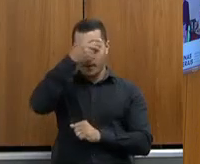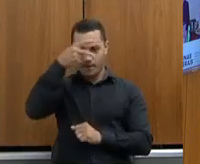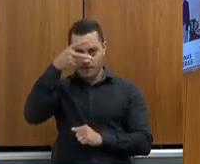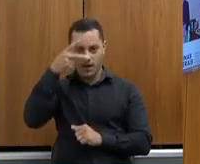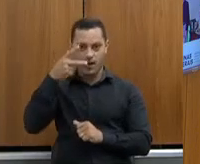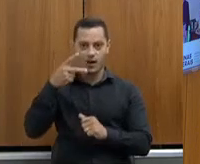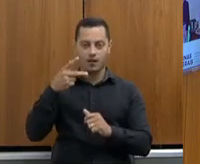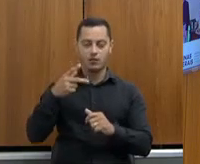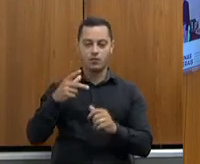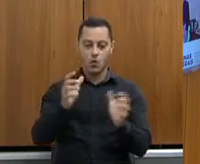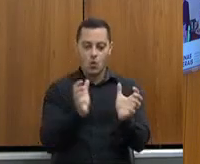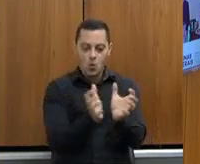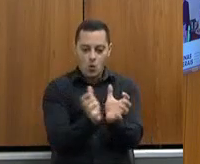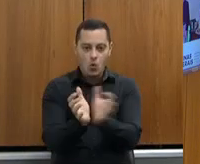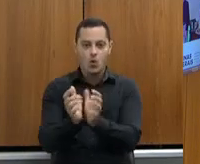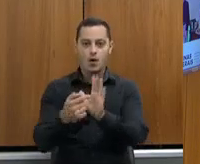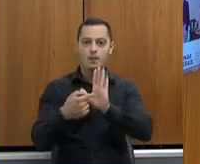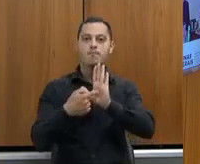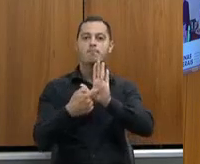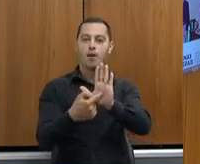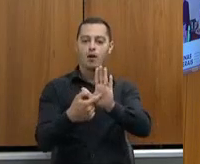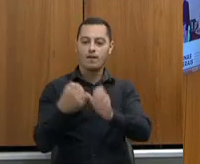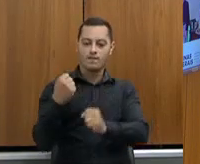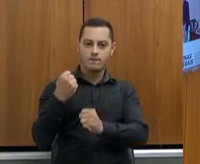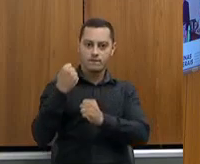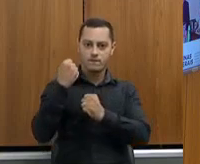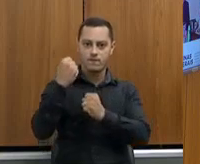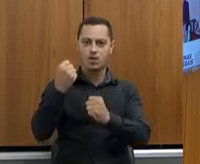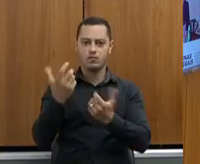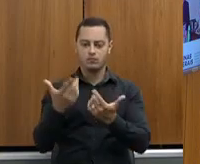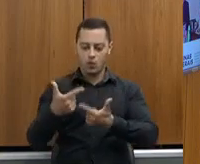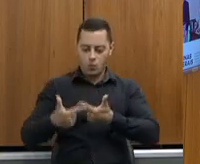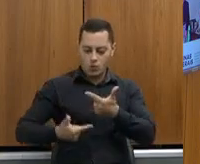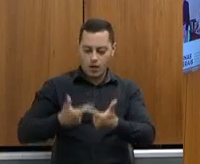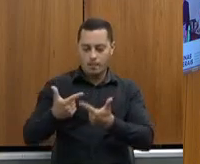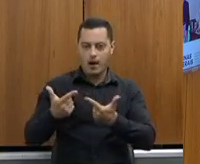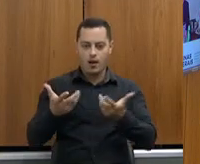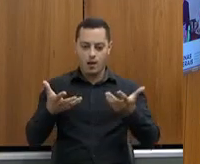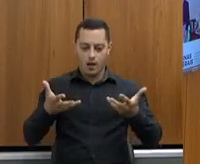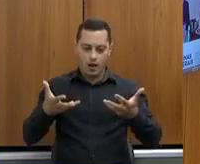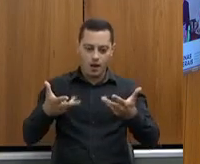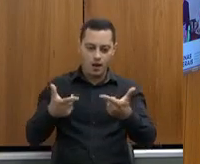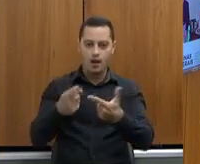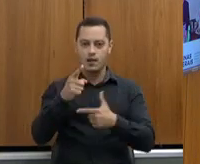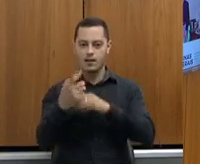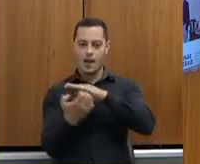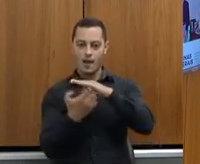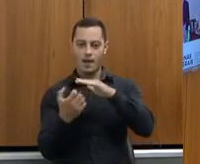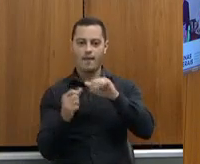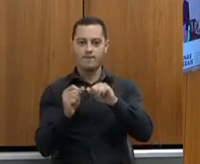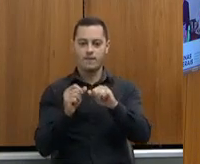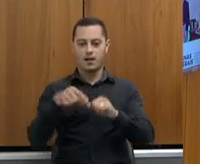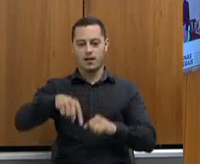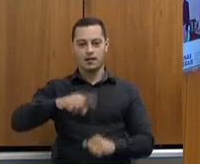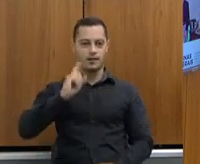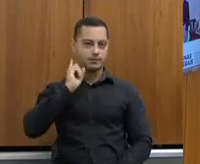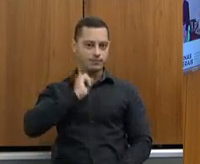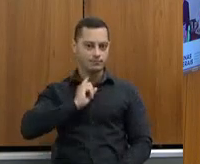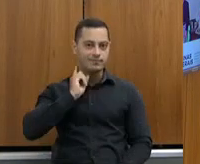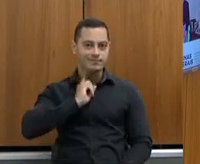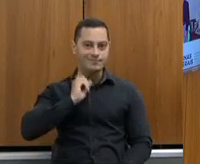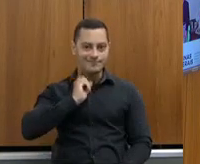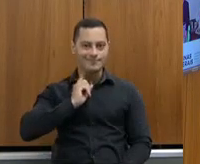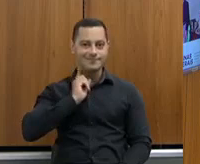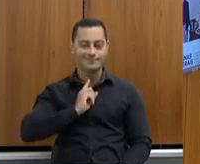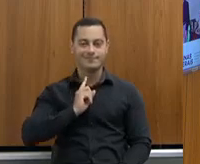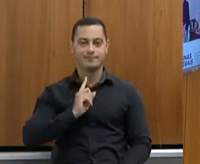mostrando cada vez mais a força e o trabalho excelente que a EMATER faz no estado de Minas Gerais, e a gente reconhecendo, e